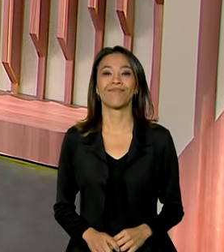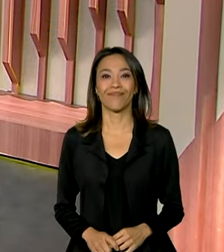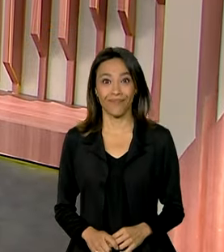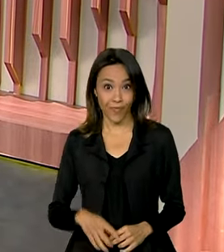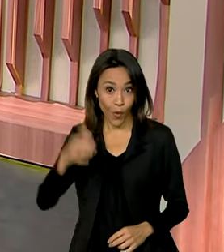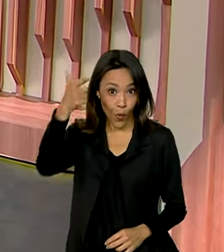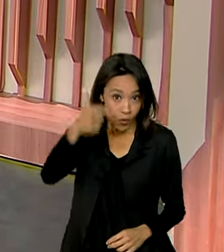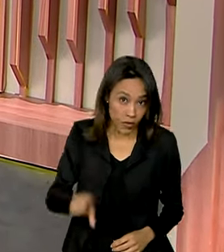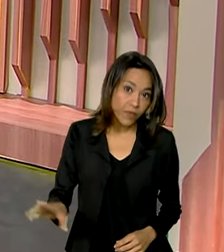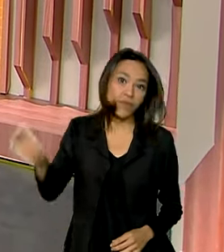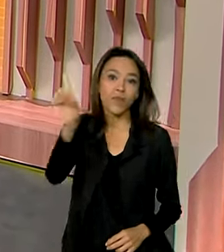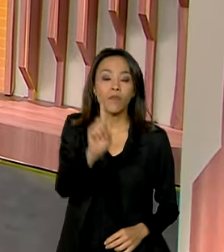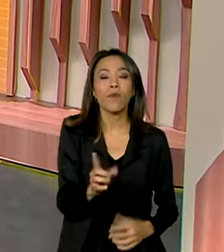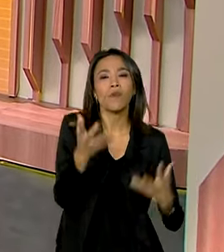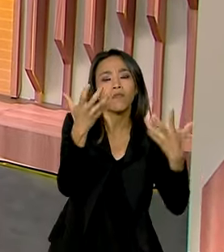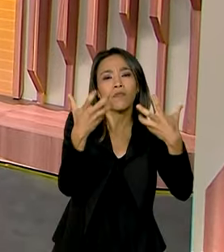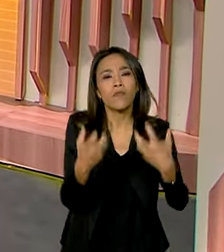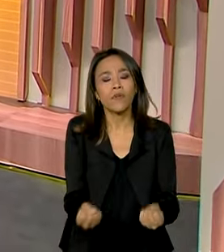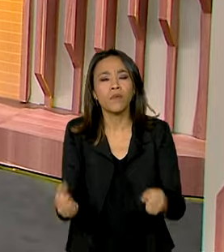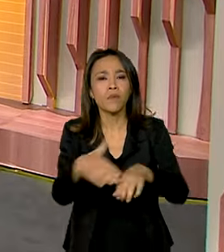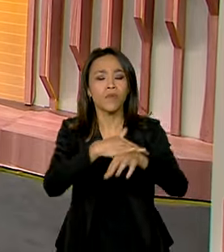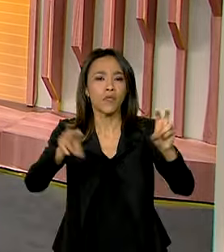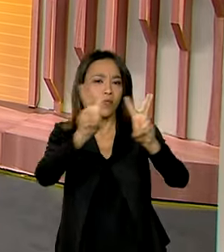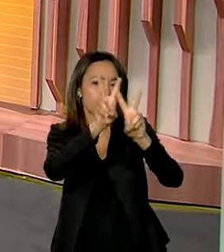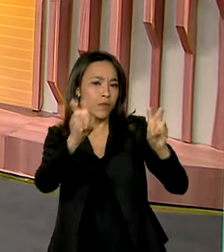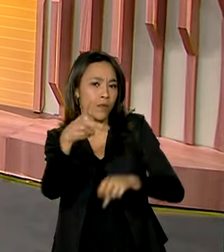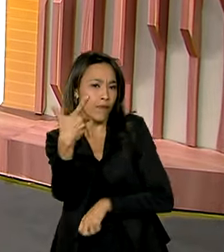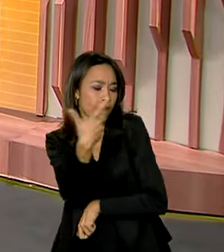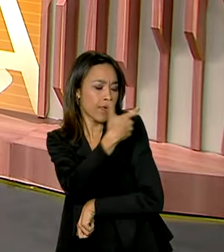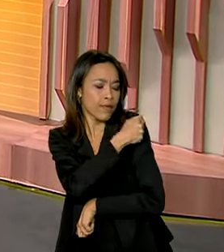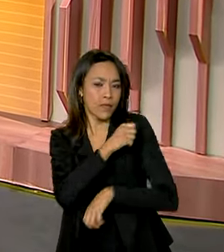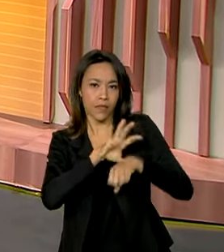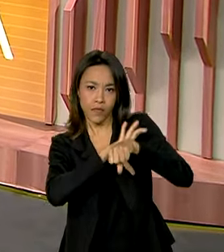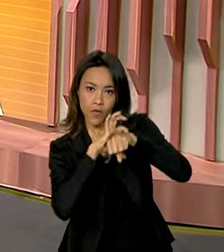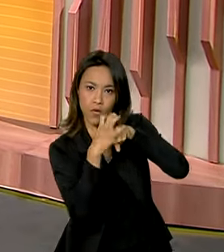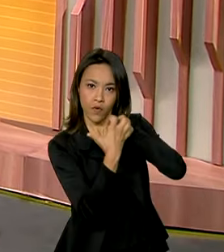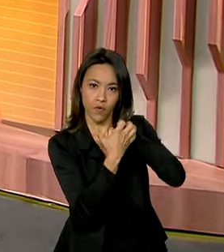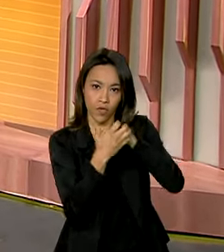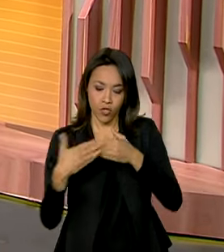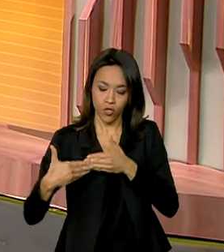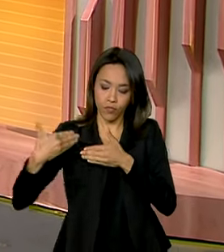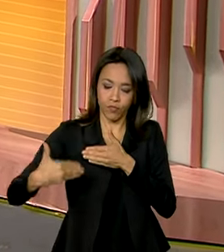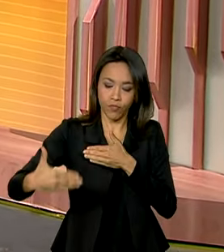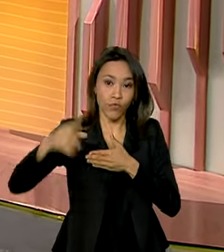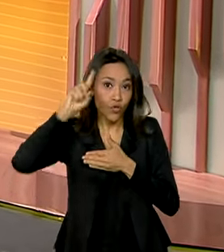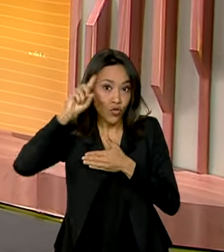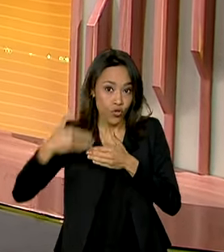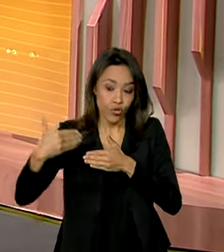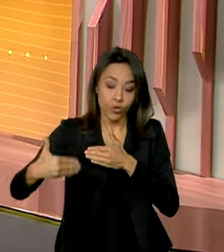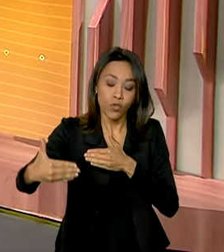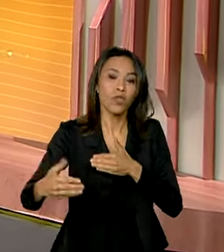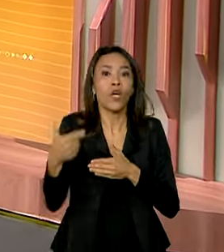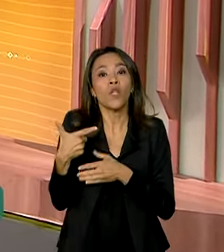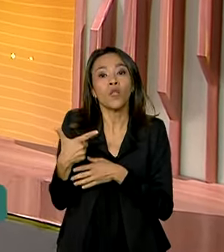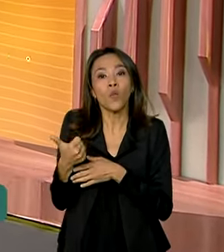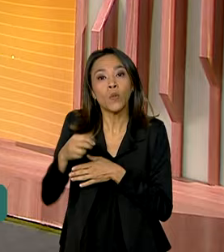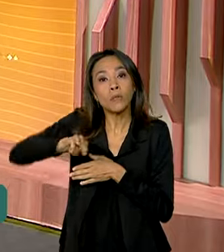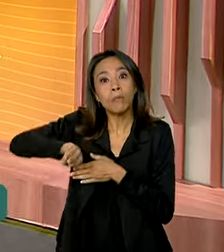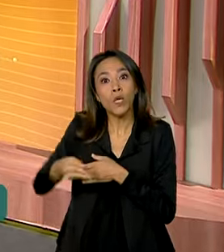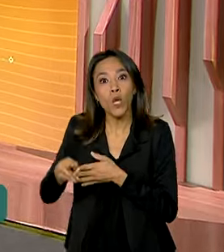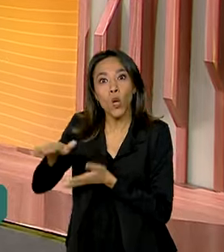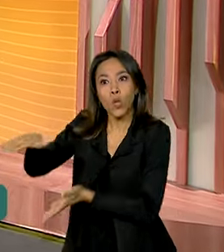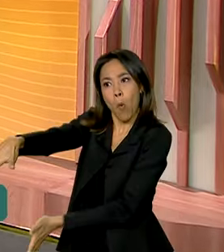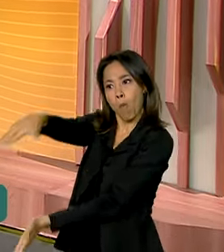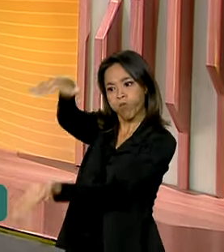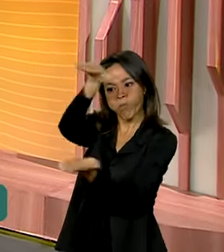Estamos de volta e vamos agora falar sobre a vacina contra a Covid-19. Nos próximos dias, mais de 12 milhões de doses vão